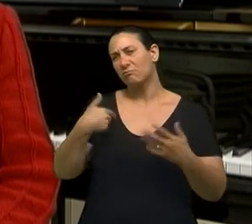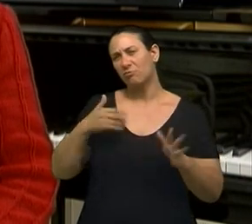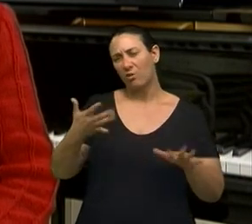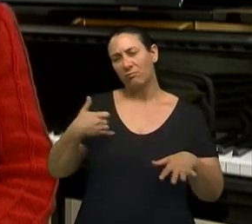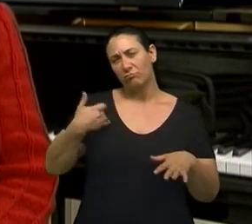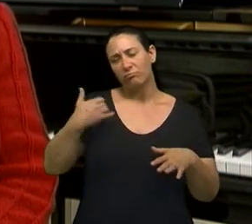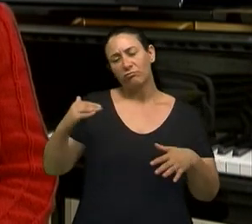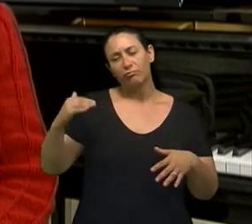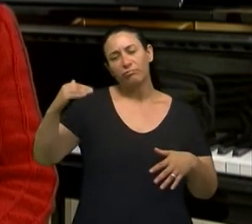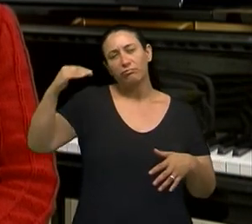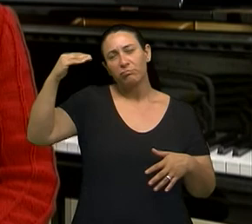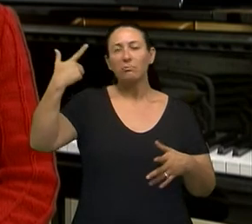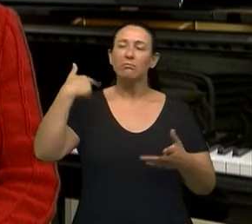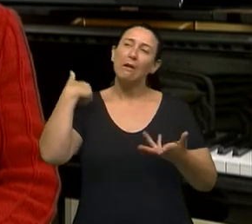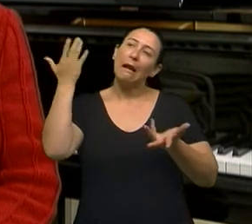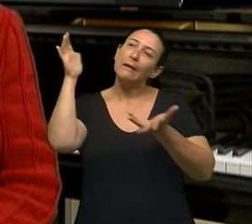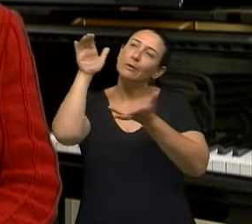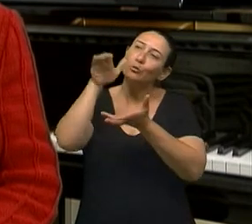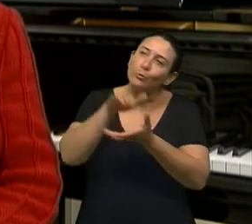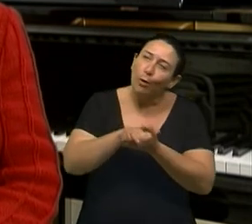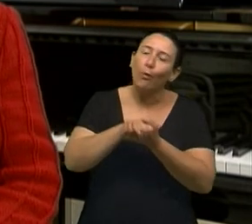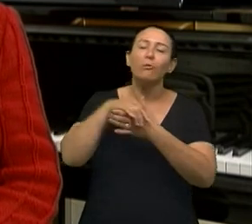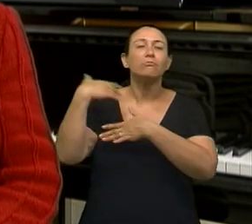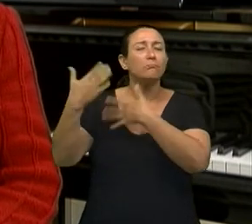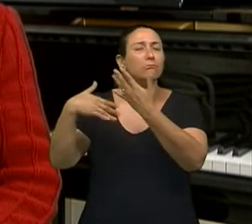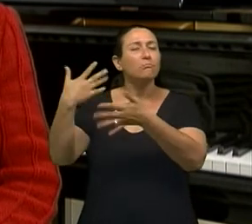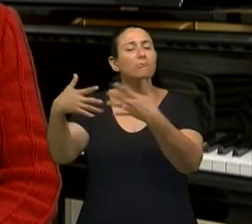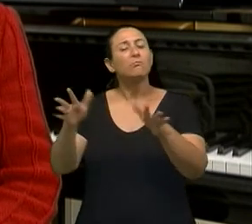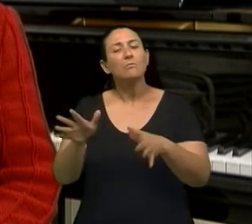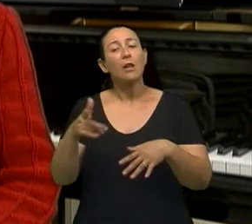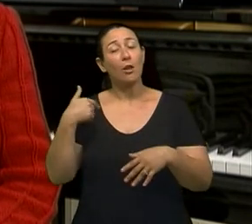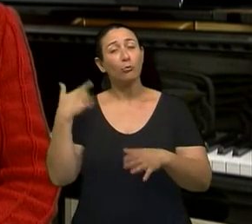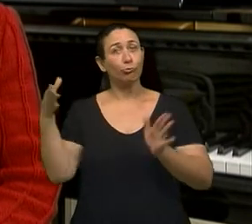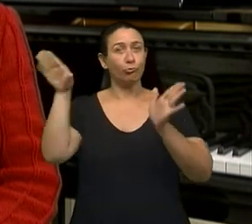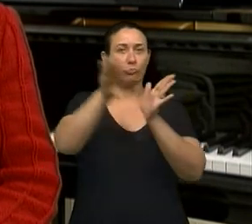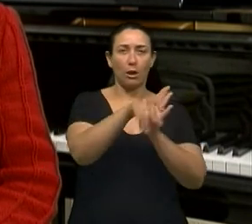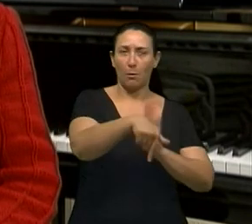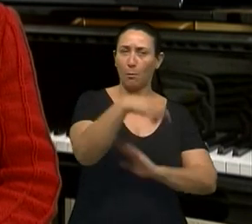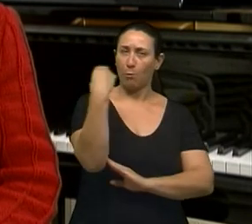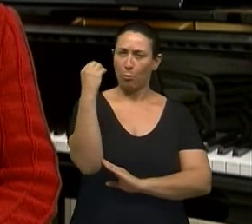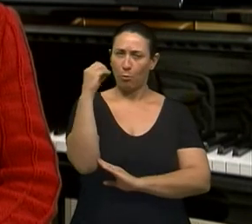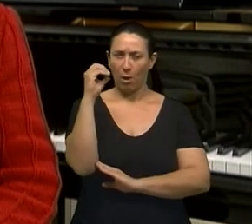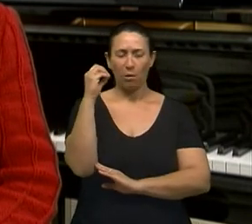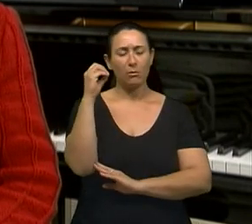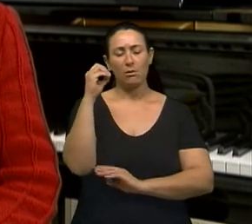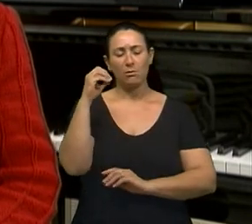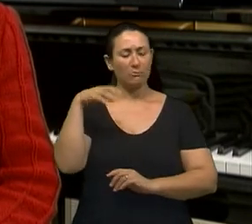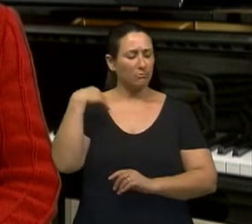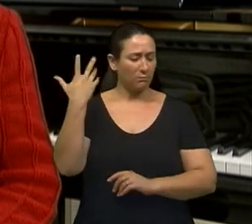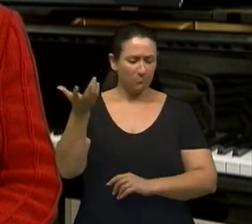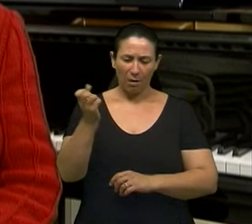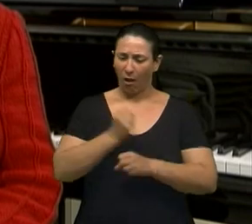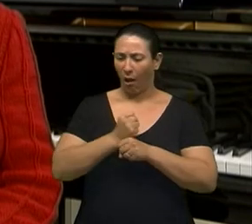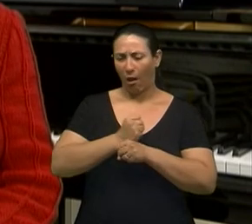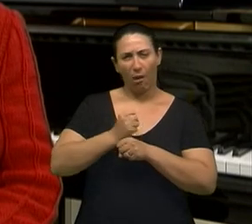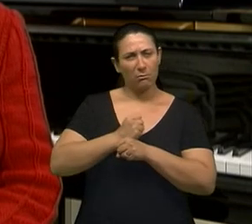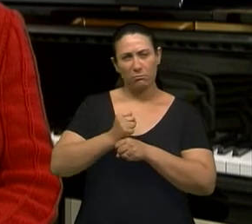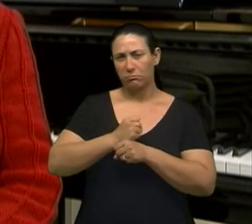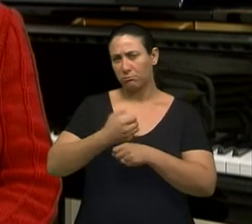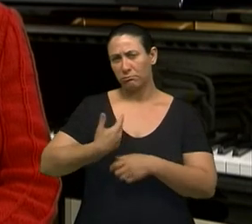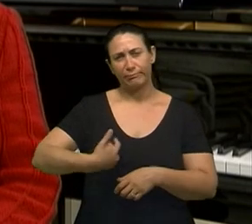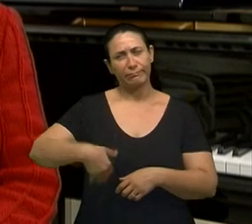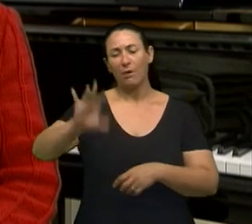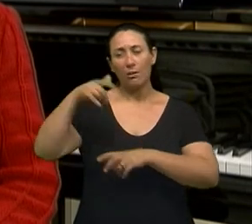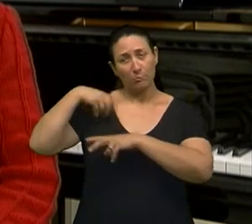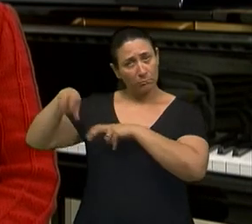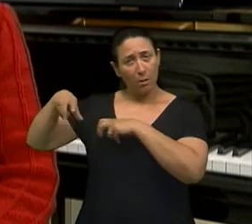fui cantando em casamentos, passou tudo isso aí. E eu cheguei a Porto Alegre, retornei a Porto Alegre depois de muito tempo, que eu ainda estava no interior,